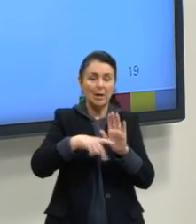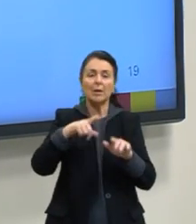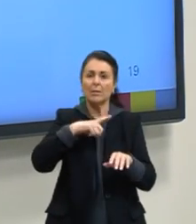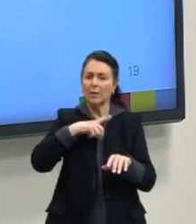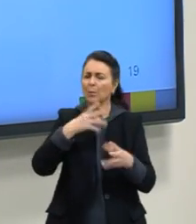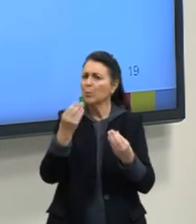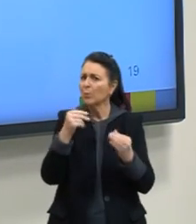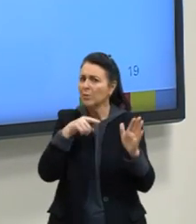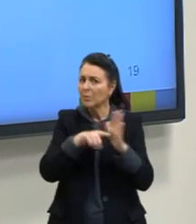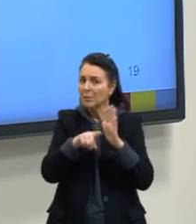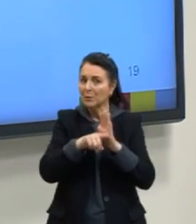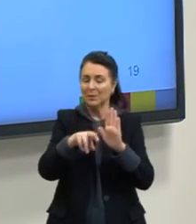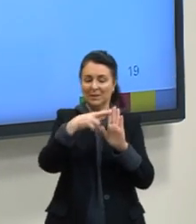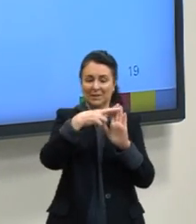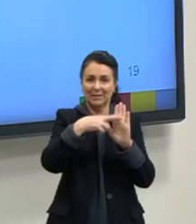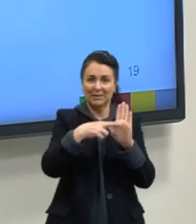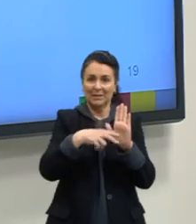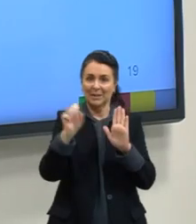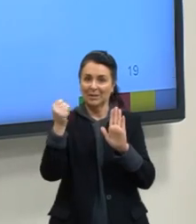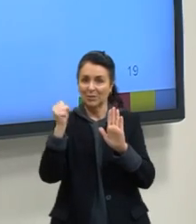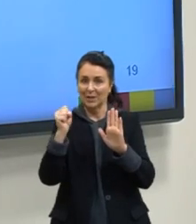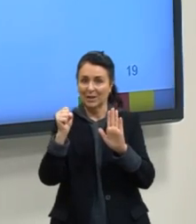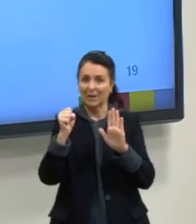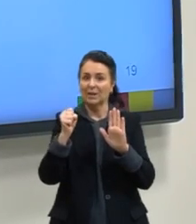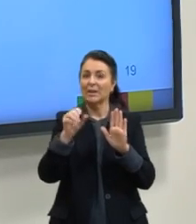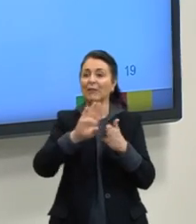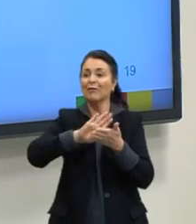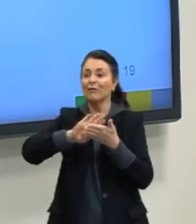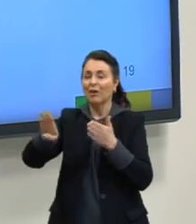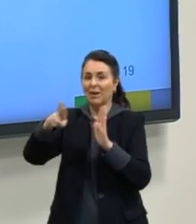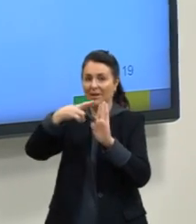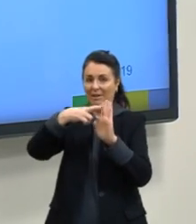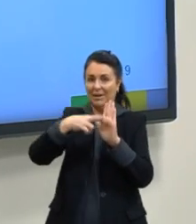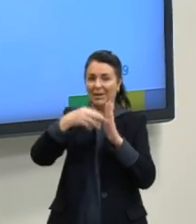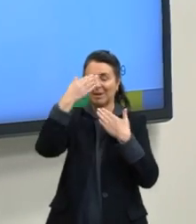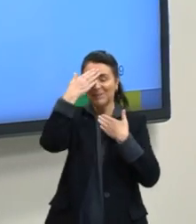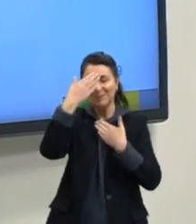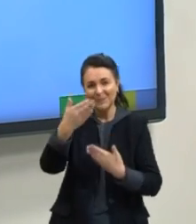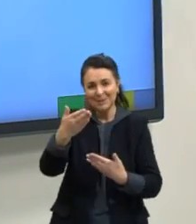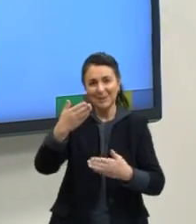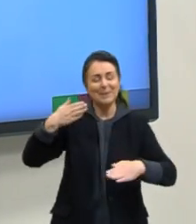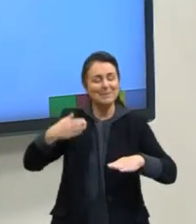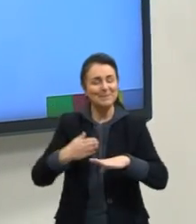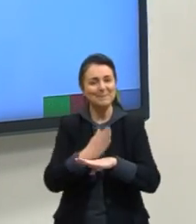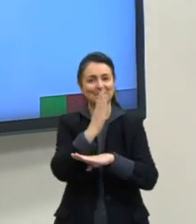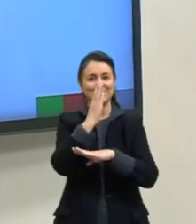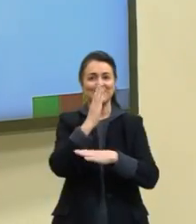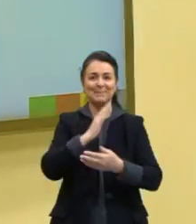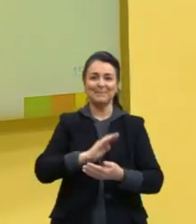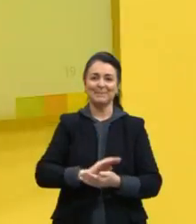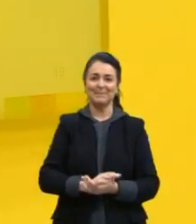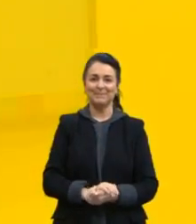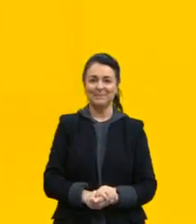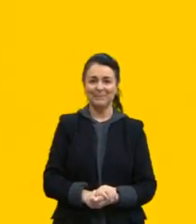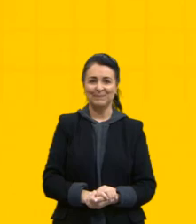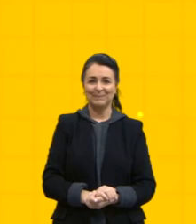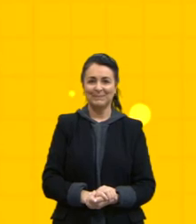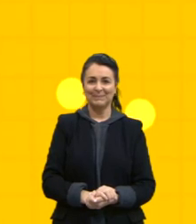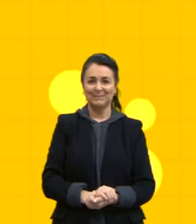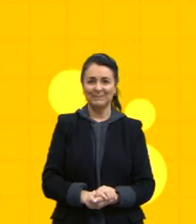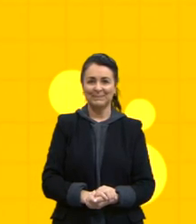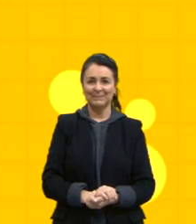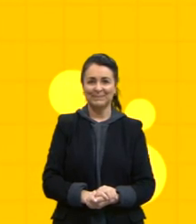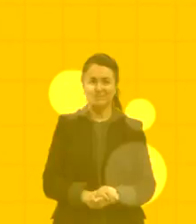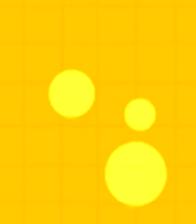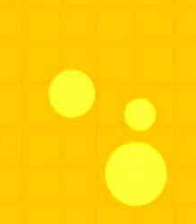questões de teoria do octeto, aí é nessas exceções da regra do octeto. Muito obrigada. Partiu passar. Tchau.